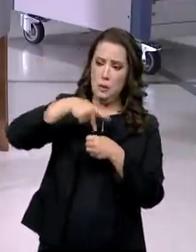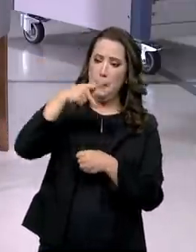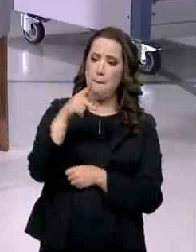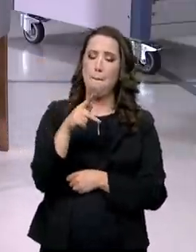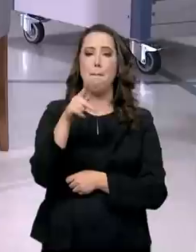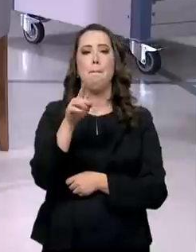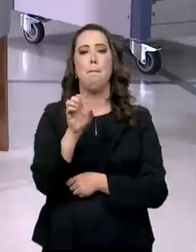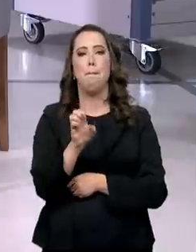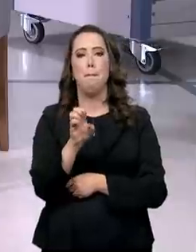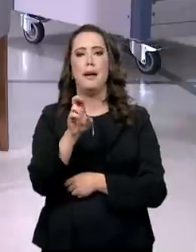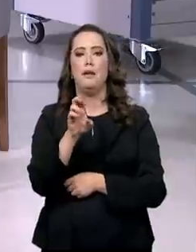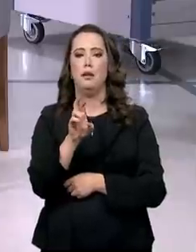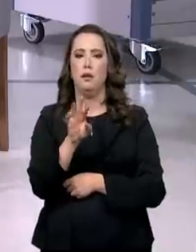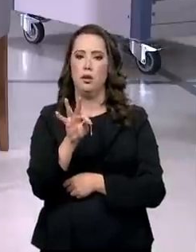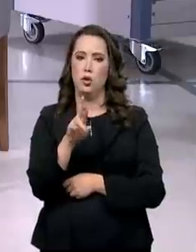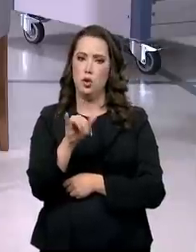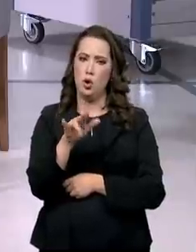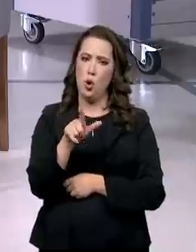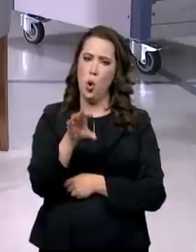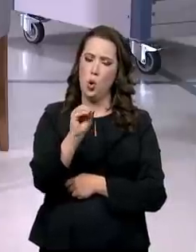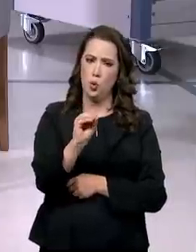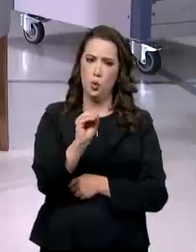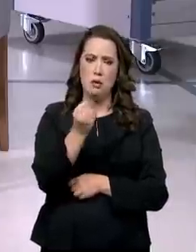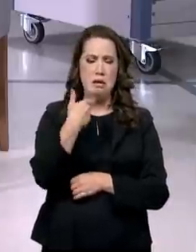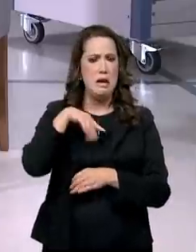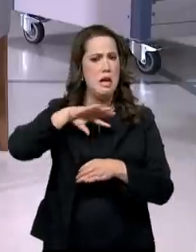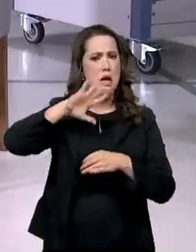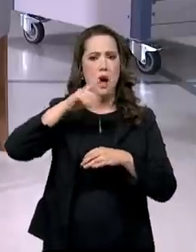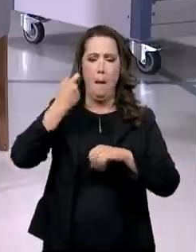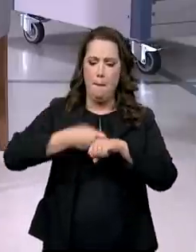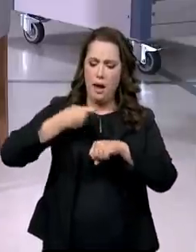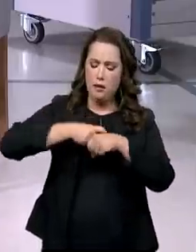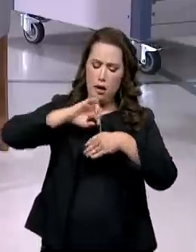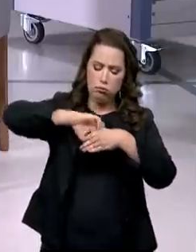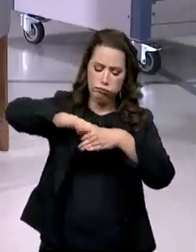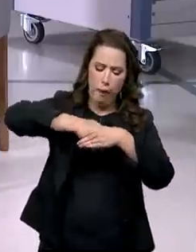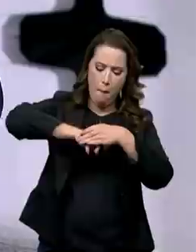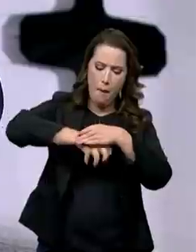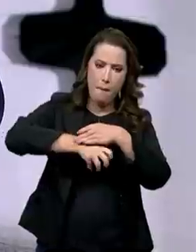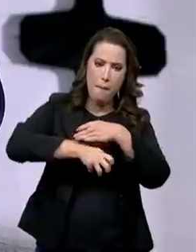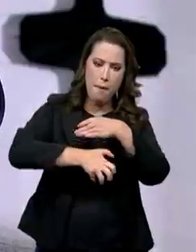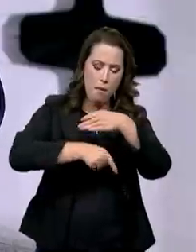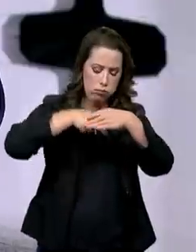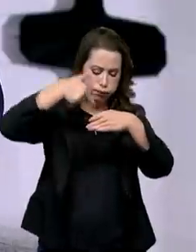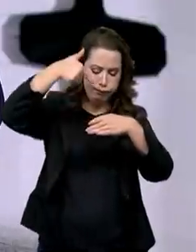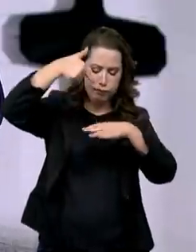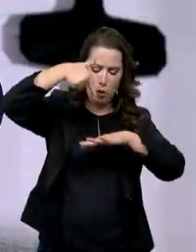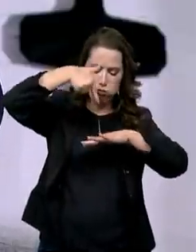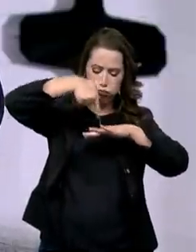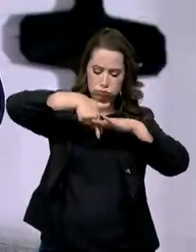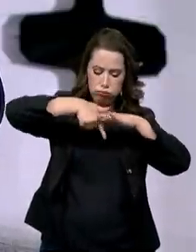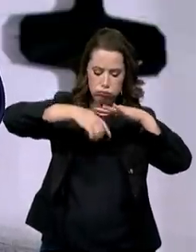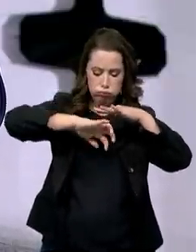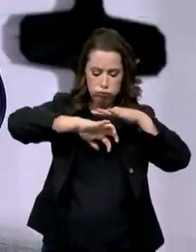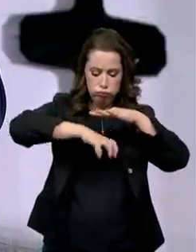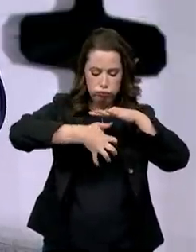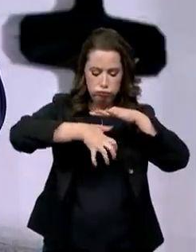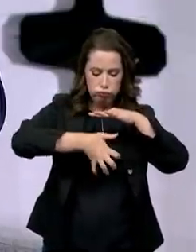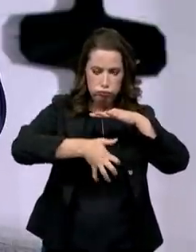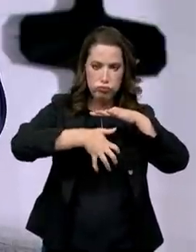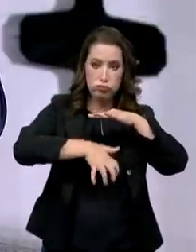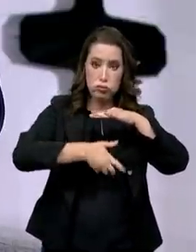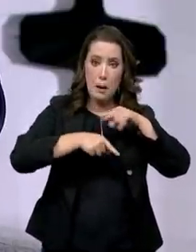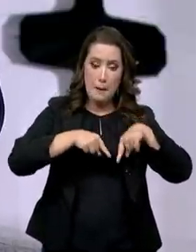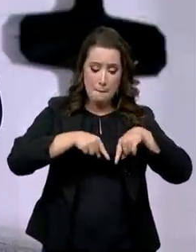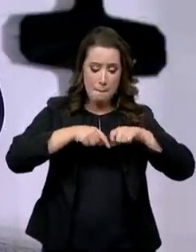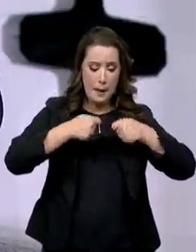alojado dentro de pequenas cavidades, como se fosse uma esponja. E aí, à medida que você utiliza aquele poço, você